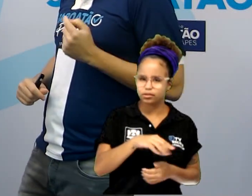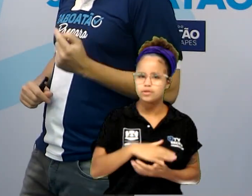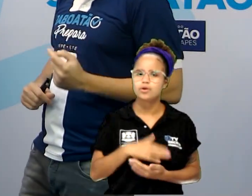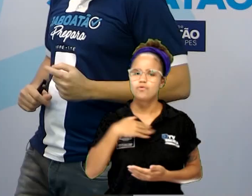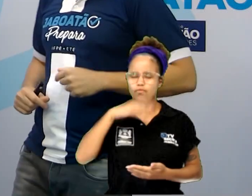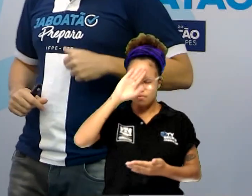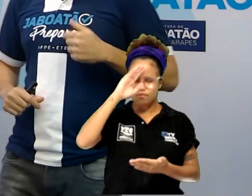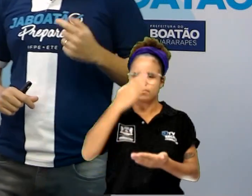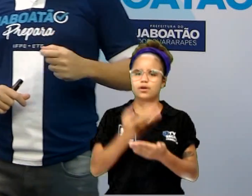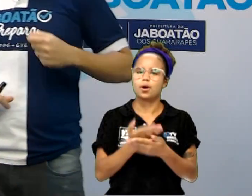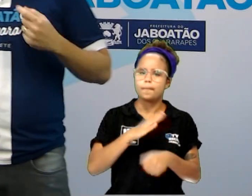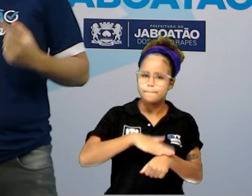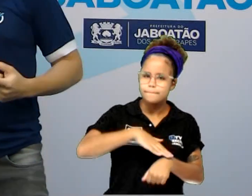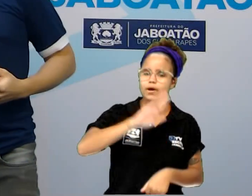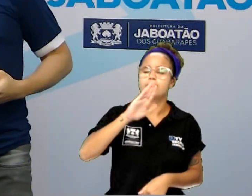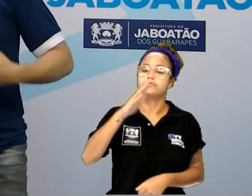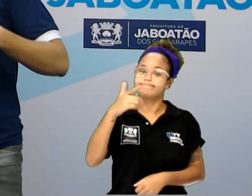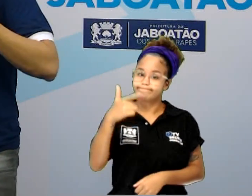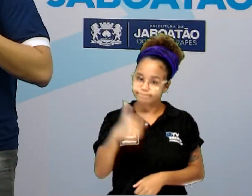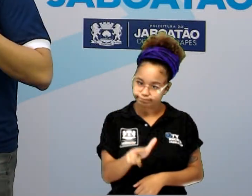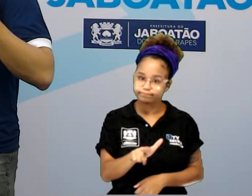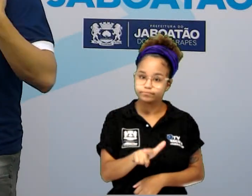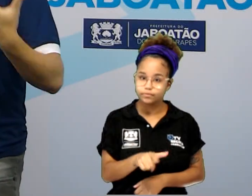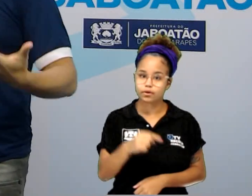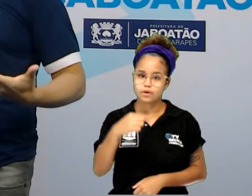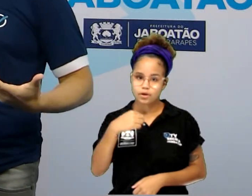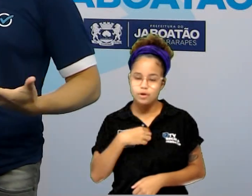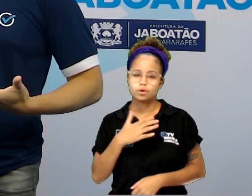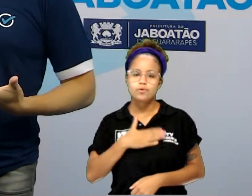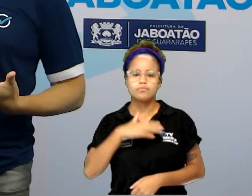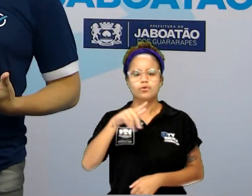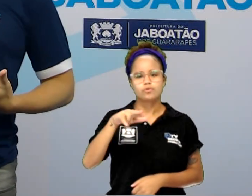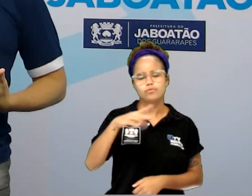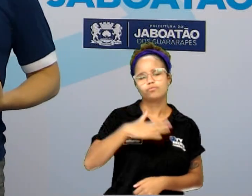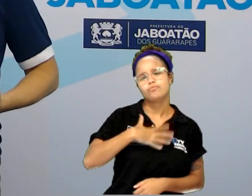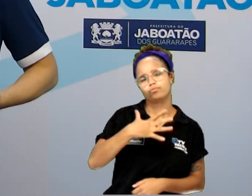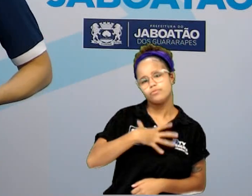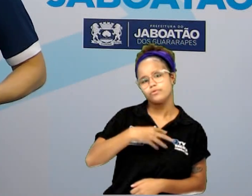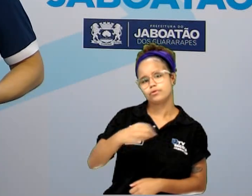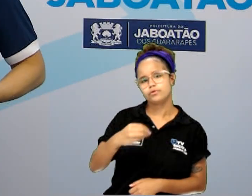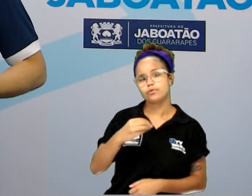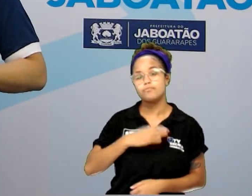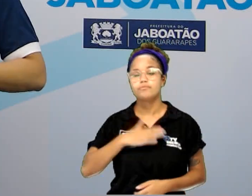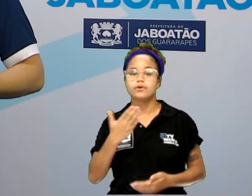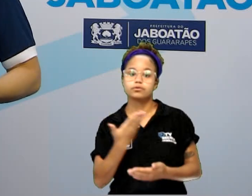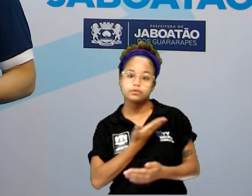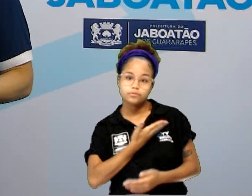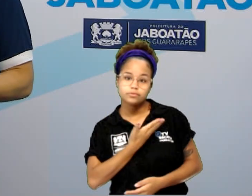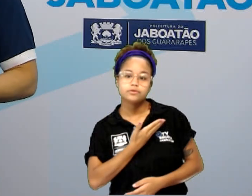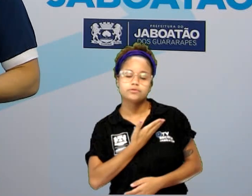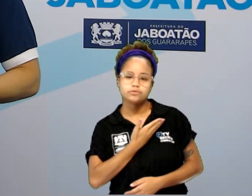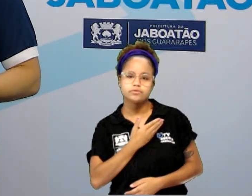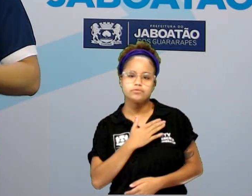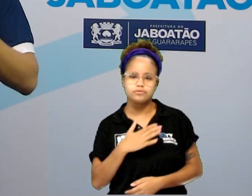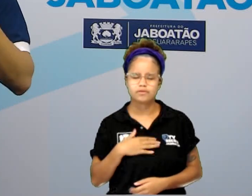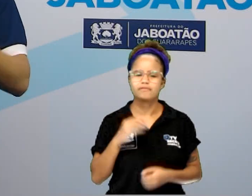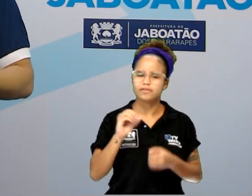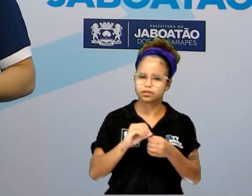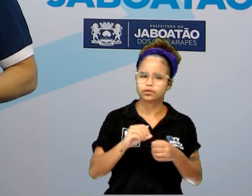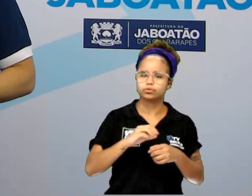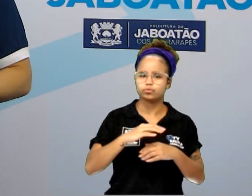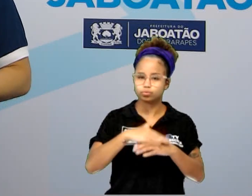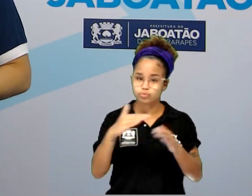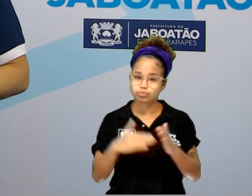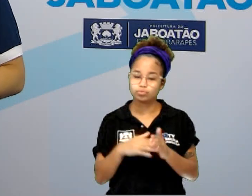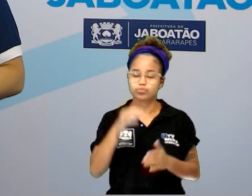mais e outra vez. Eu, meu irmão, meu filho, meus amigos, vamos pagar limpo a quem a